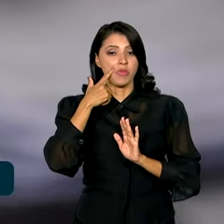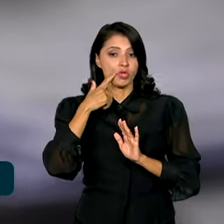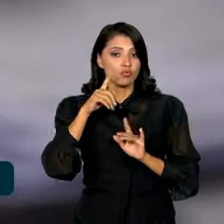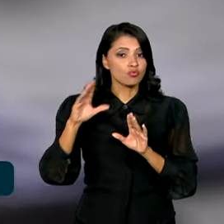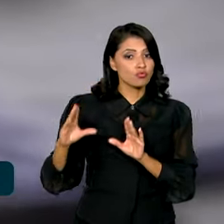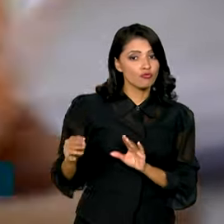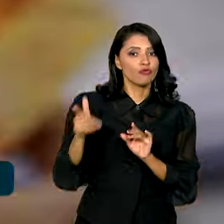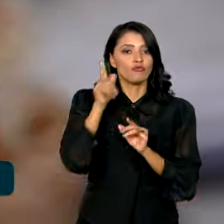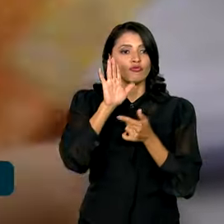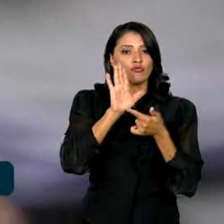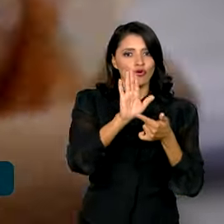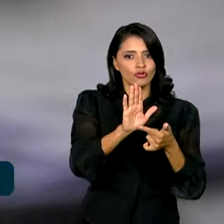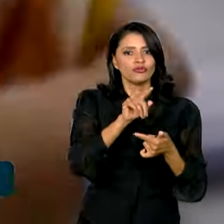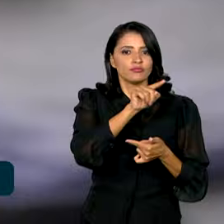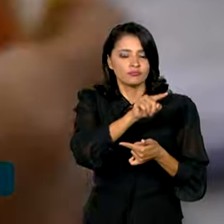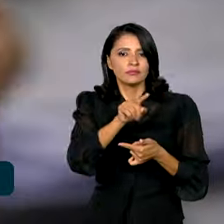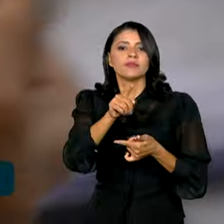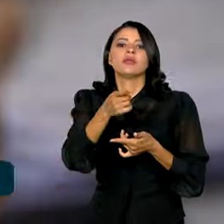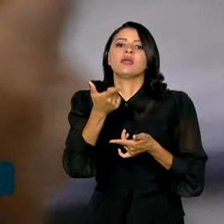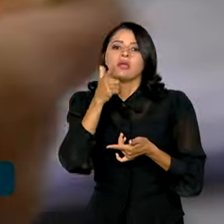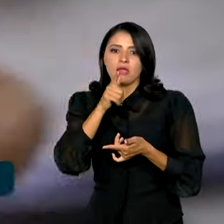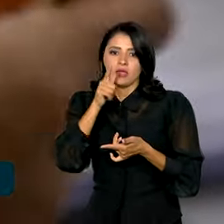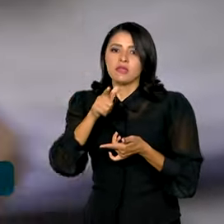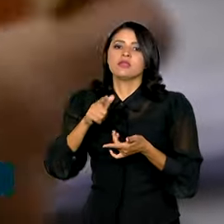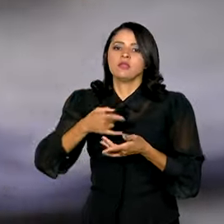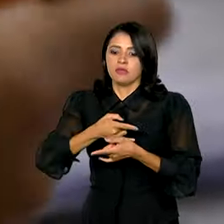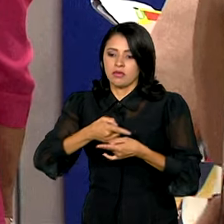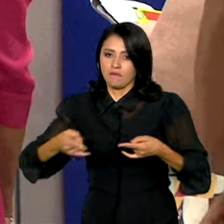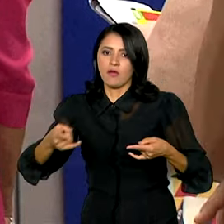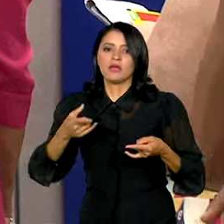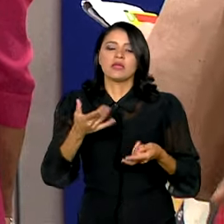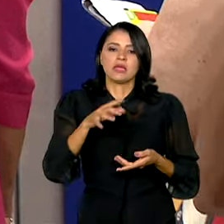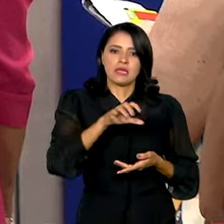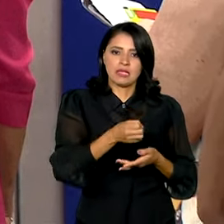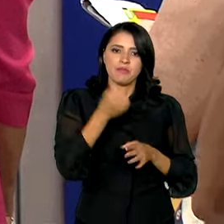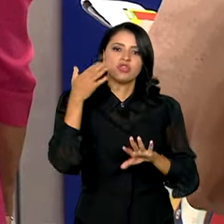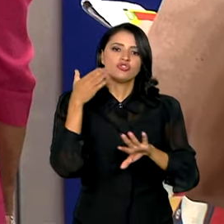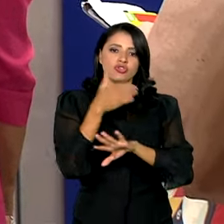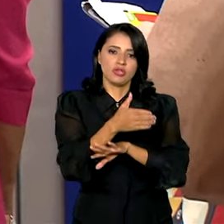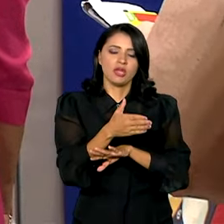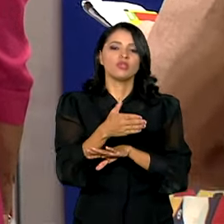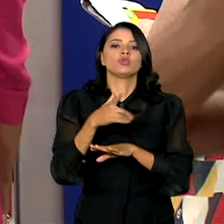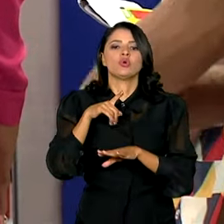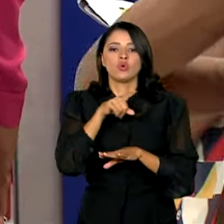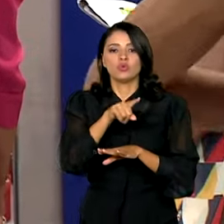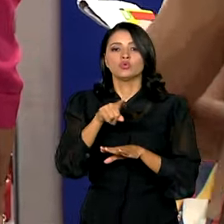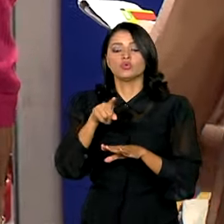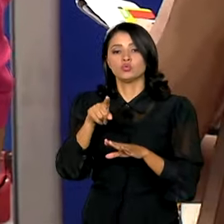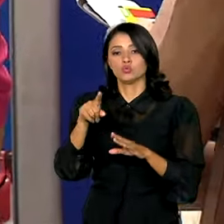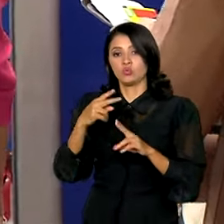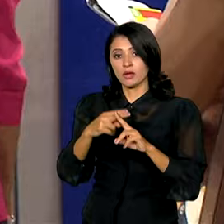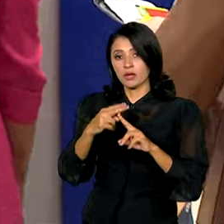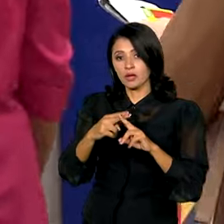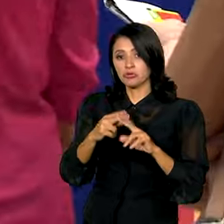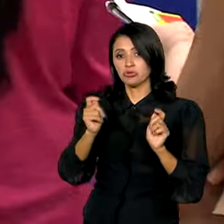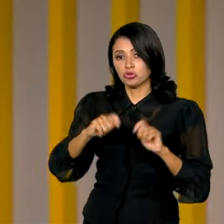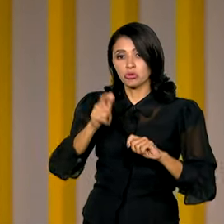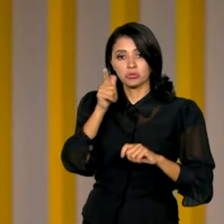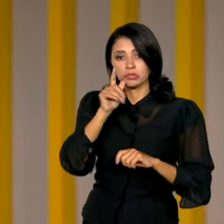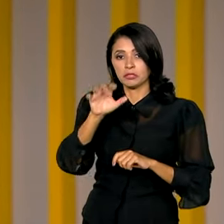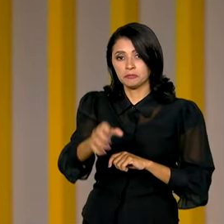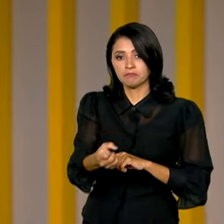e receberá o recurso por meio de guia de pagamento diretamente em uma agência da Caixa.